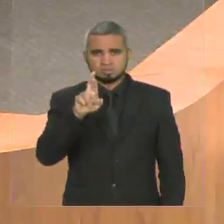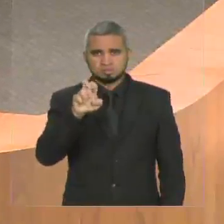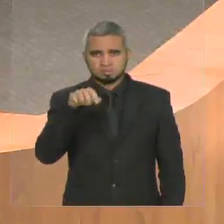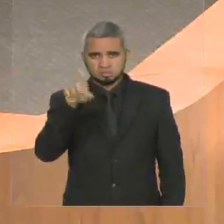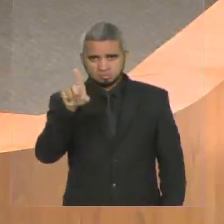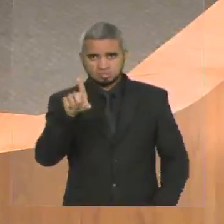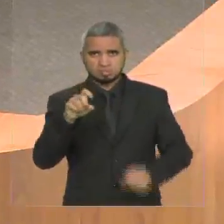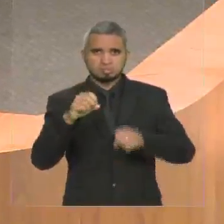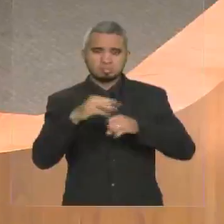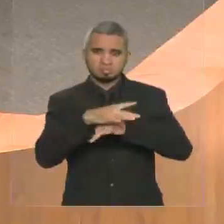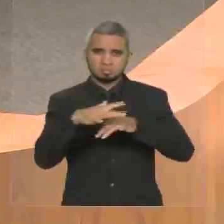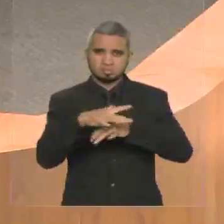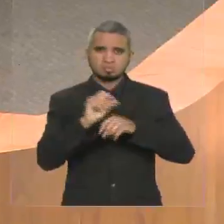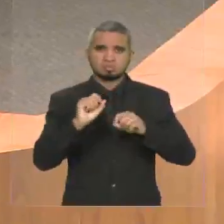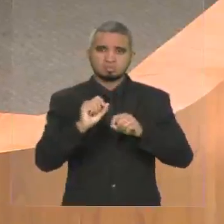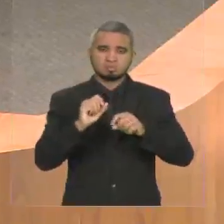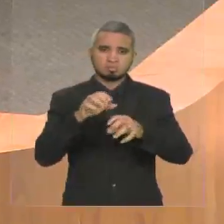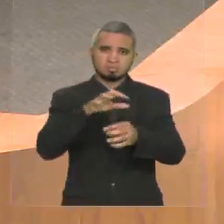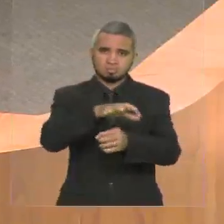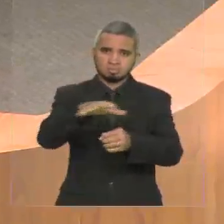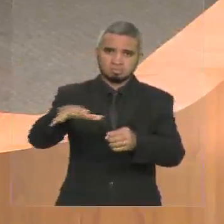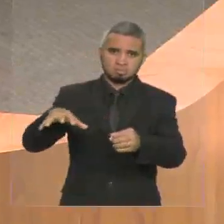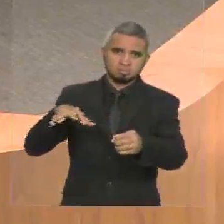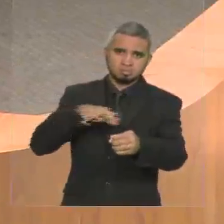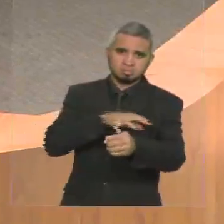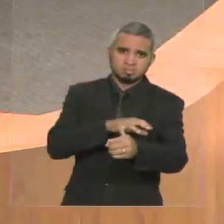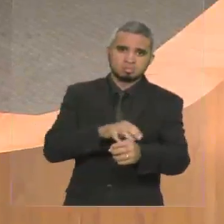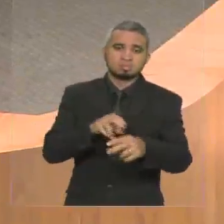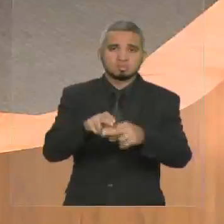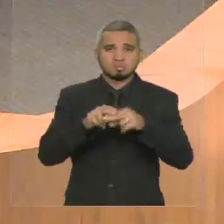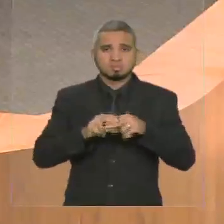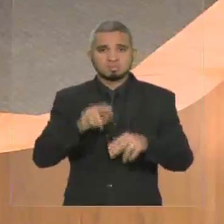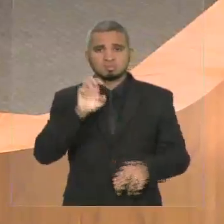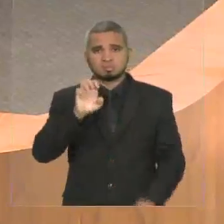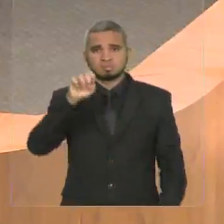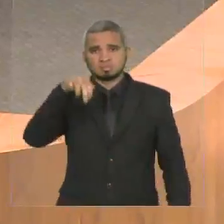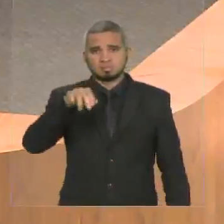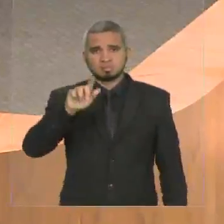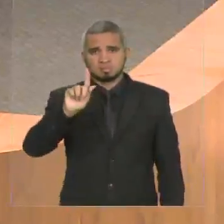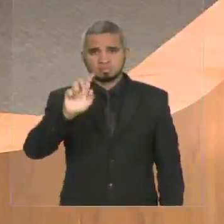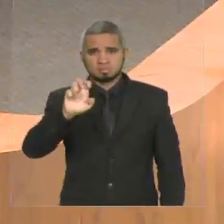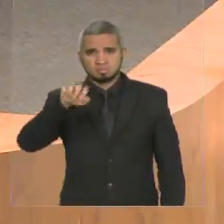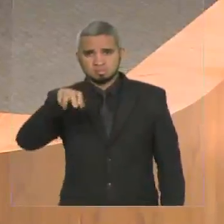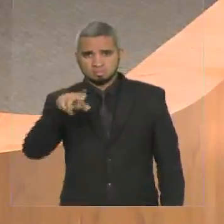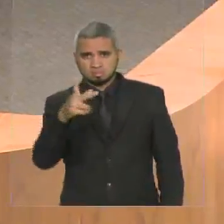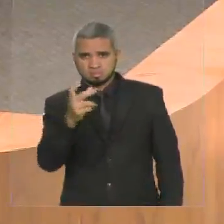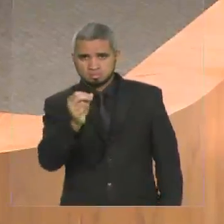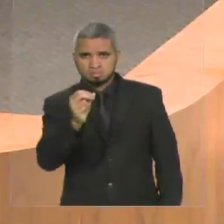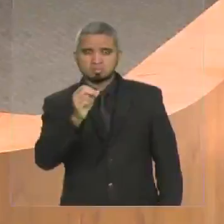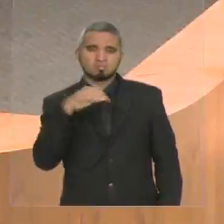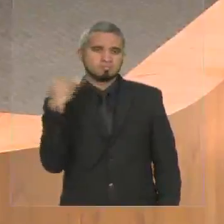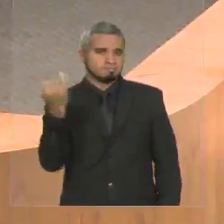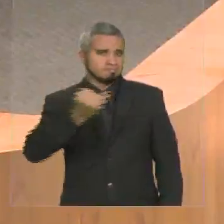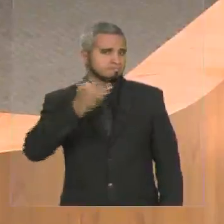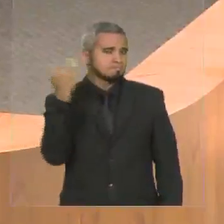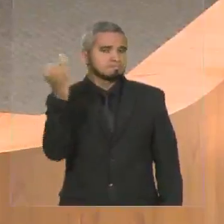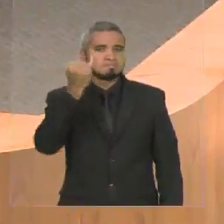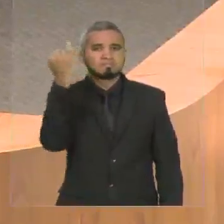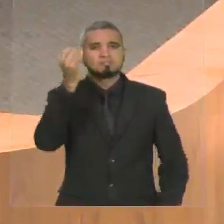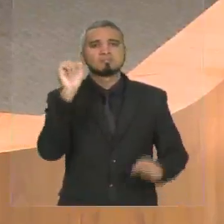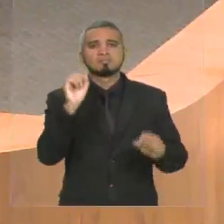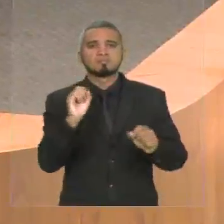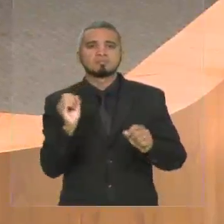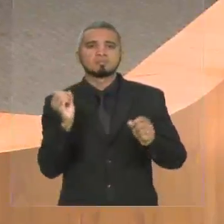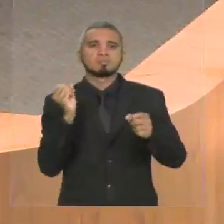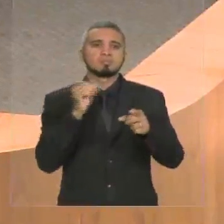a restauração do engenho, pode se transformar no principal polo turístico, será o principal polo